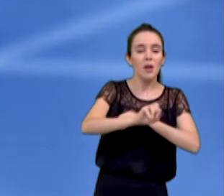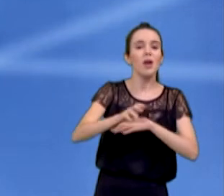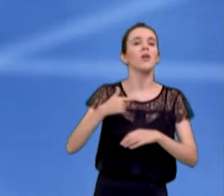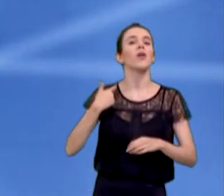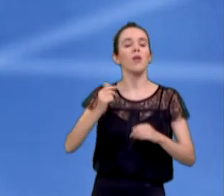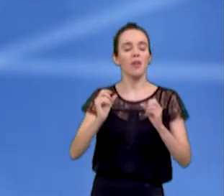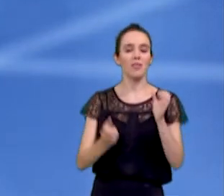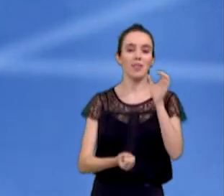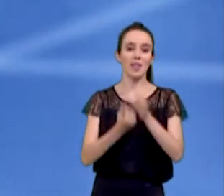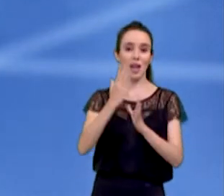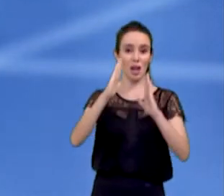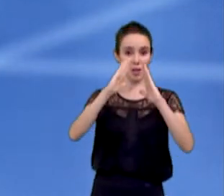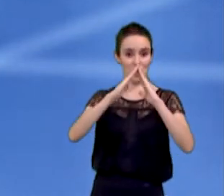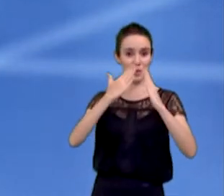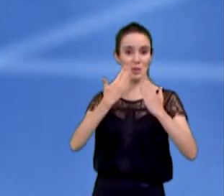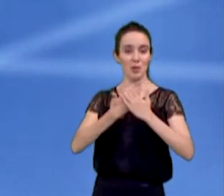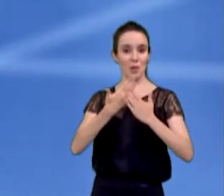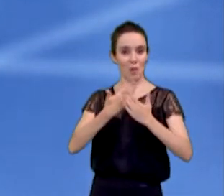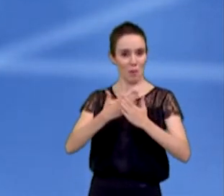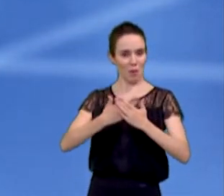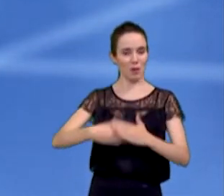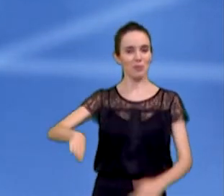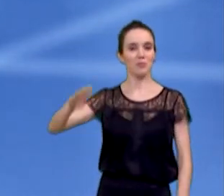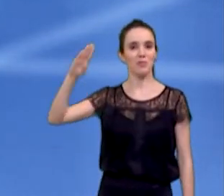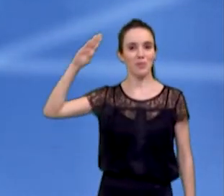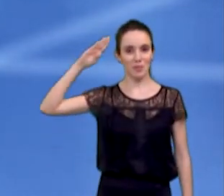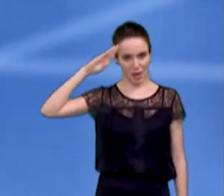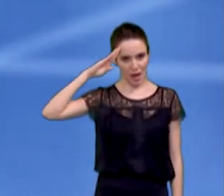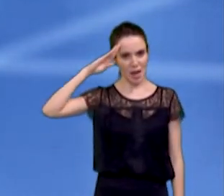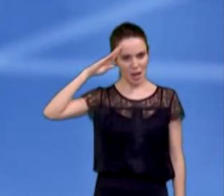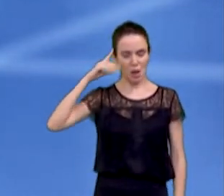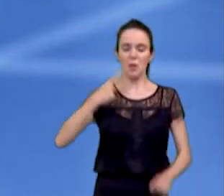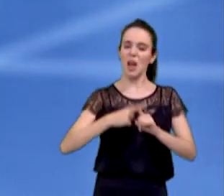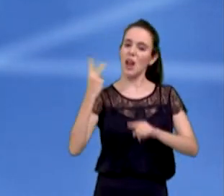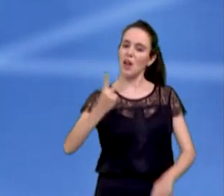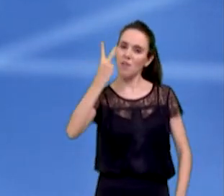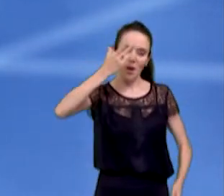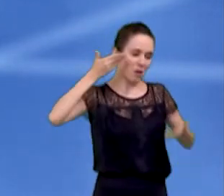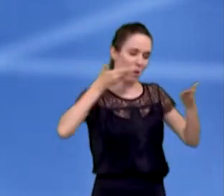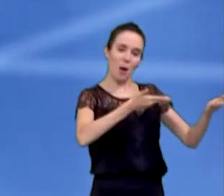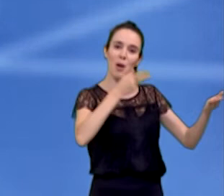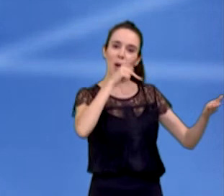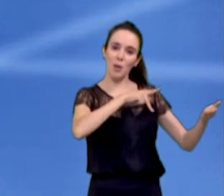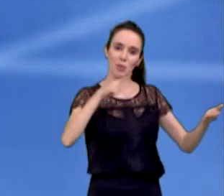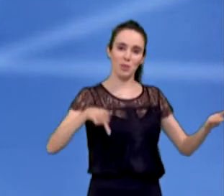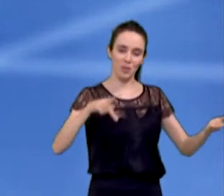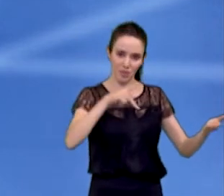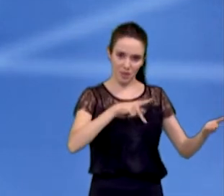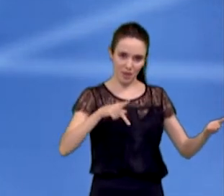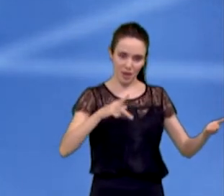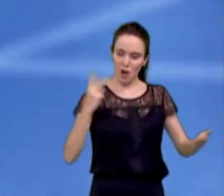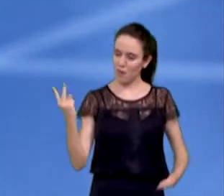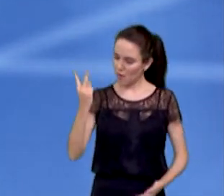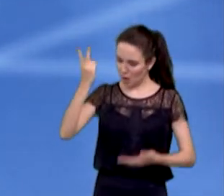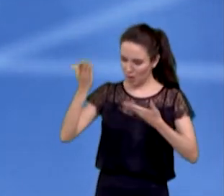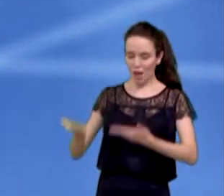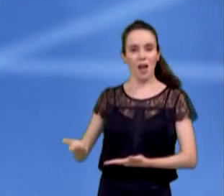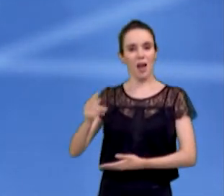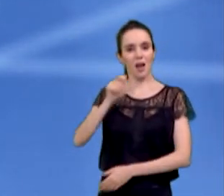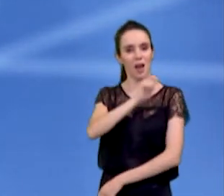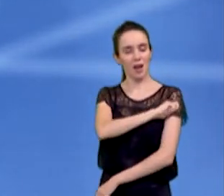Público Militar Municipal. Um modelo de ensino que dá certo, que valoriza o professor, valoriza os nossos alunos,